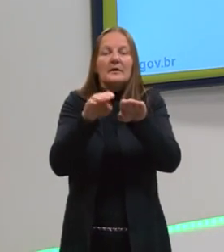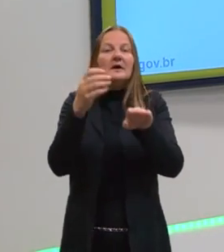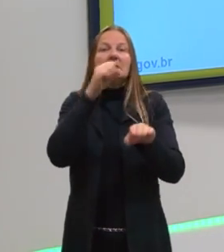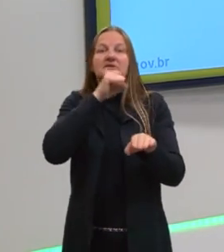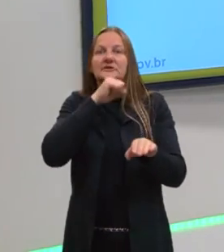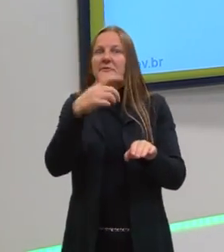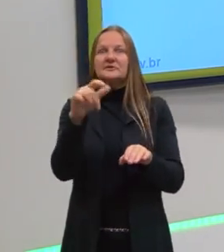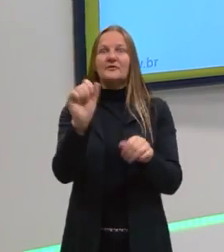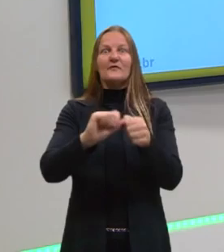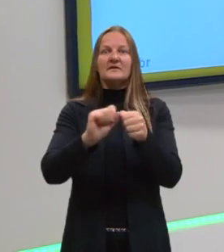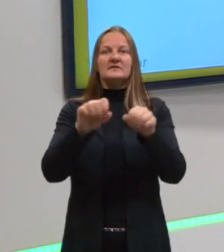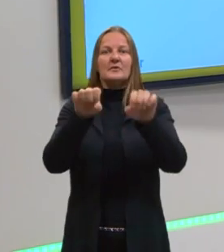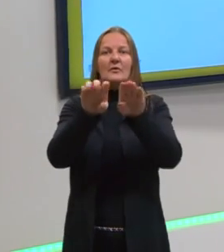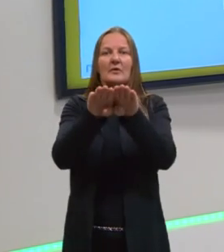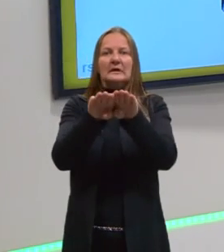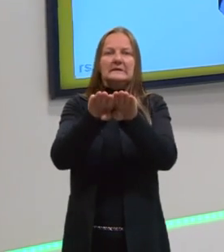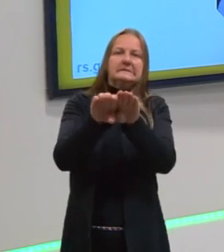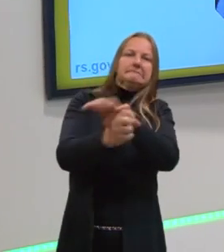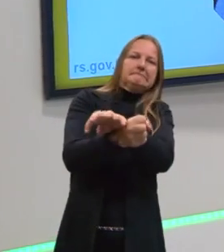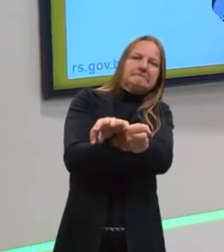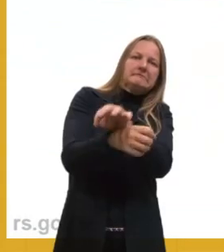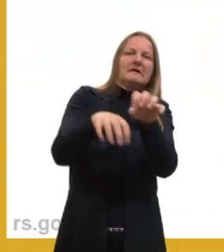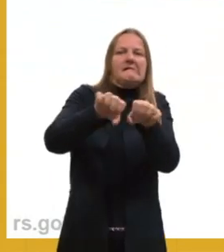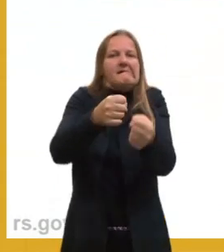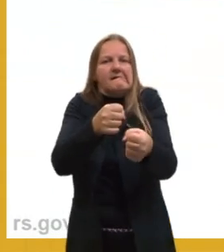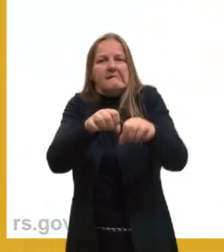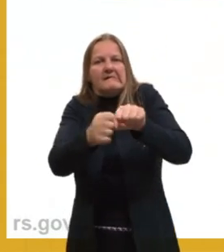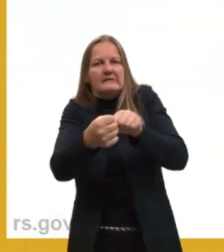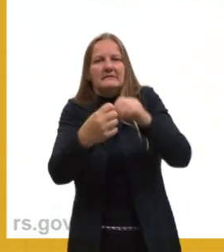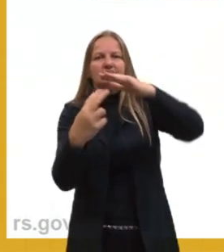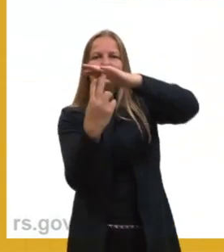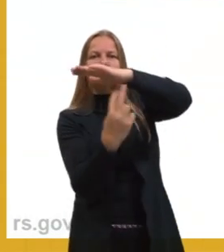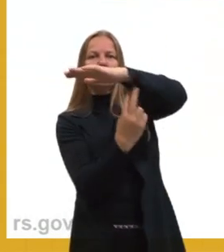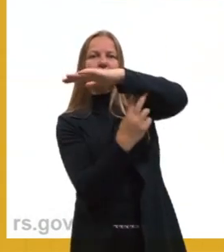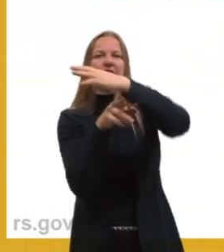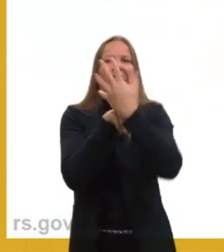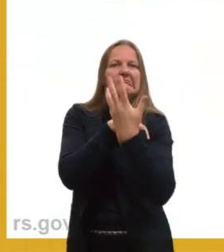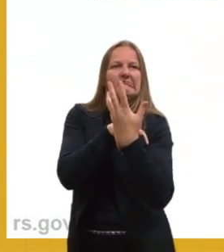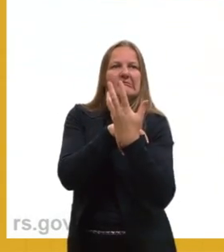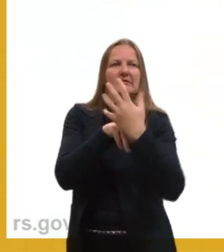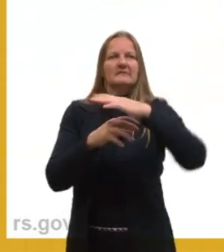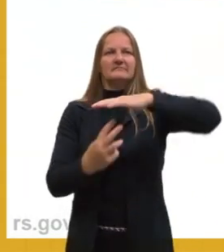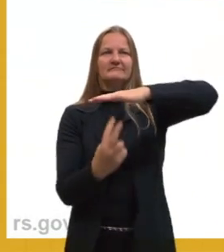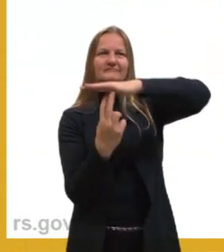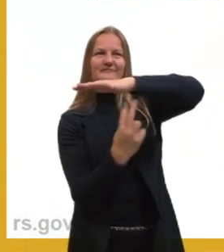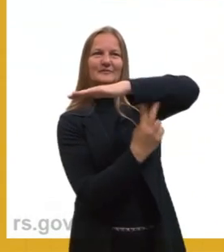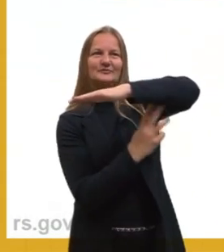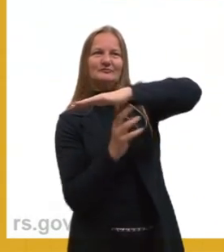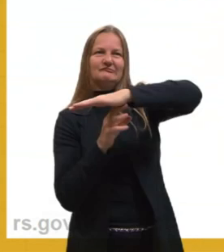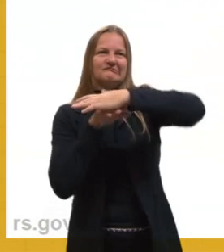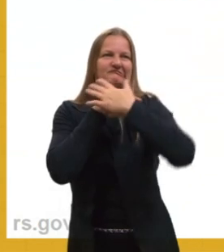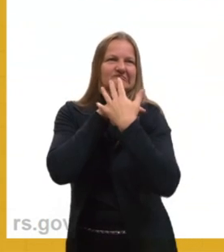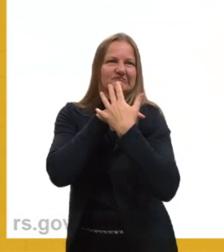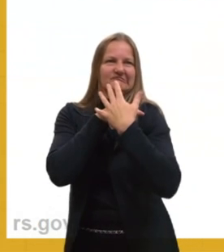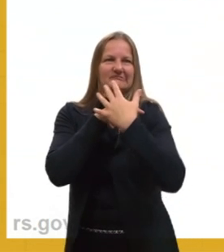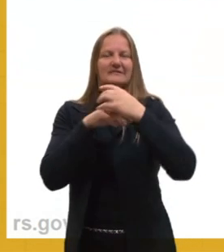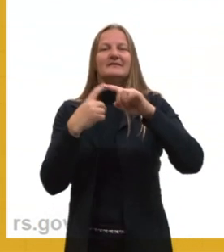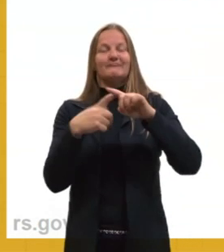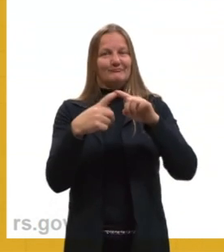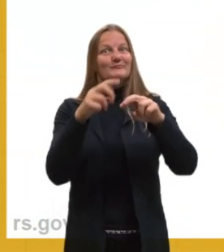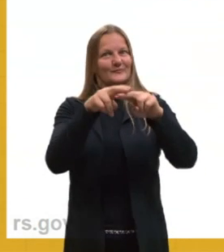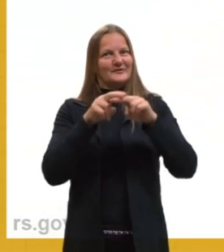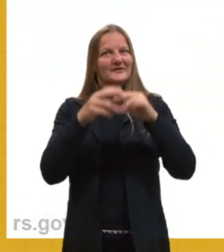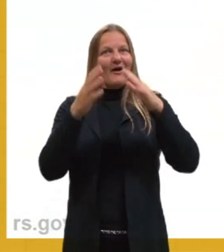essas juntas e as pontes rachavam. Chegar a um ponto de cair, de inutilizar essa ponte.